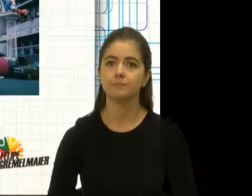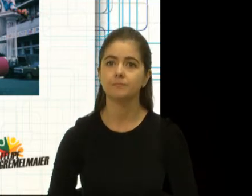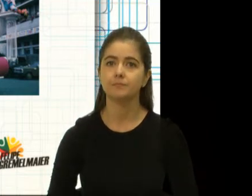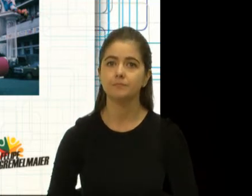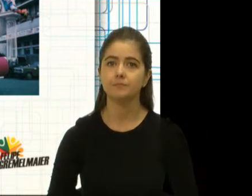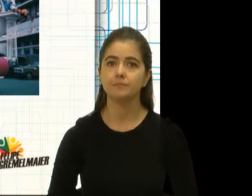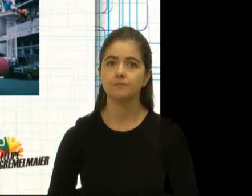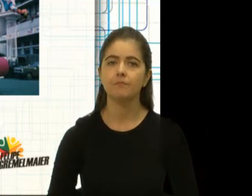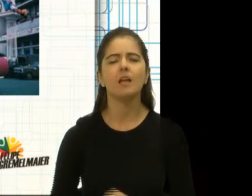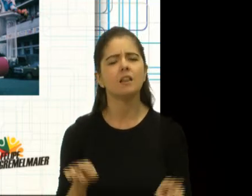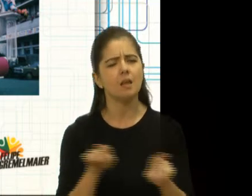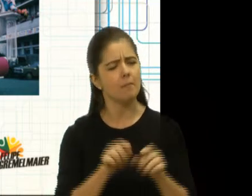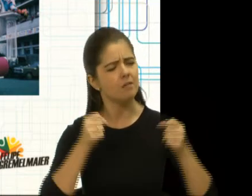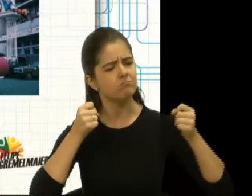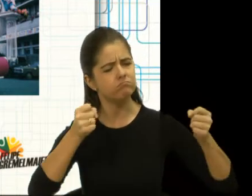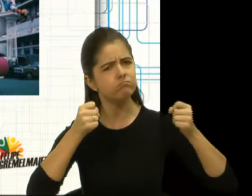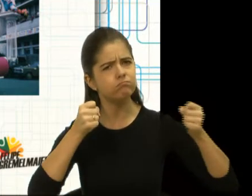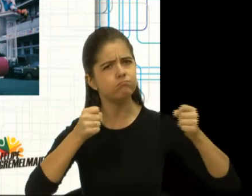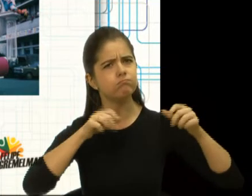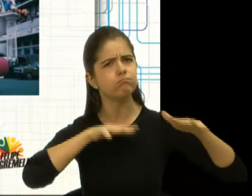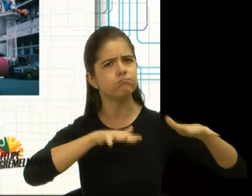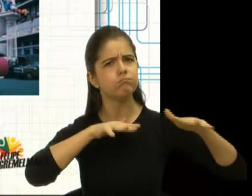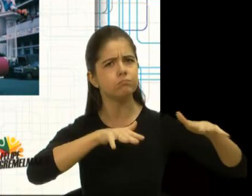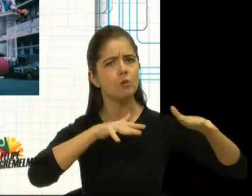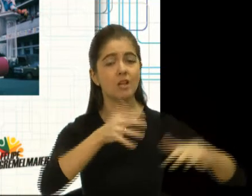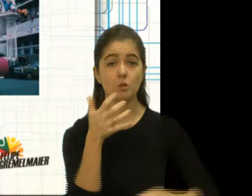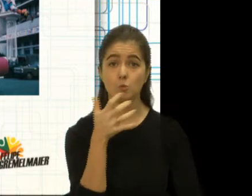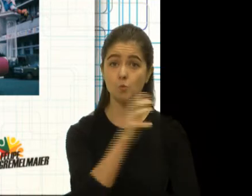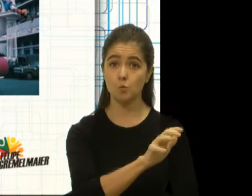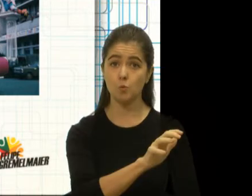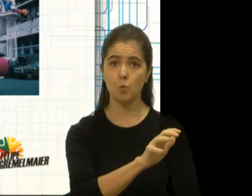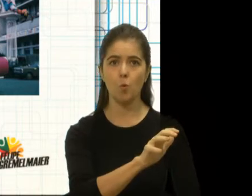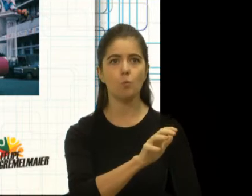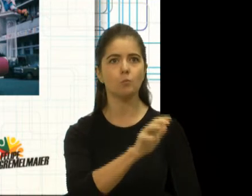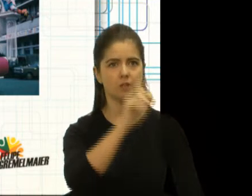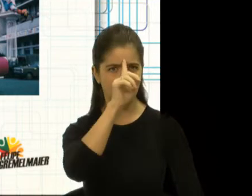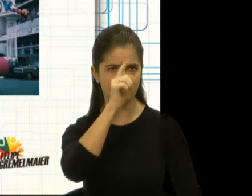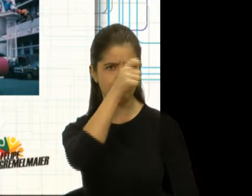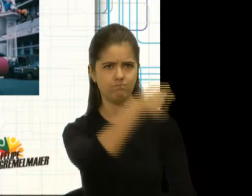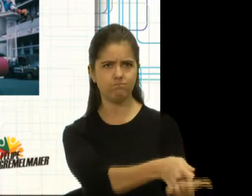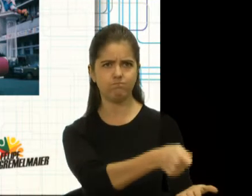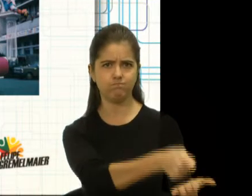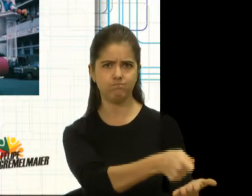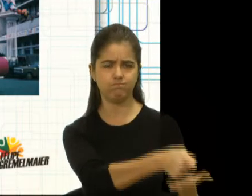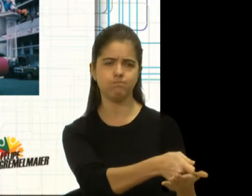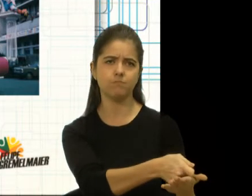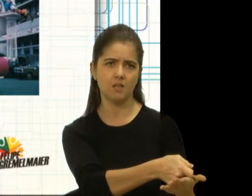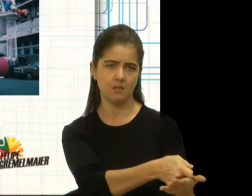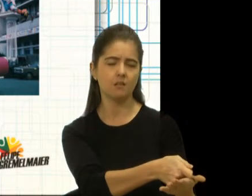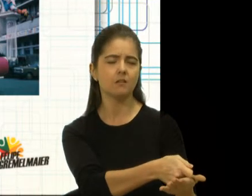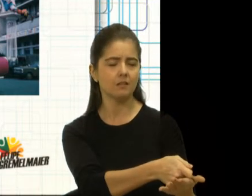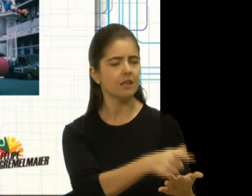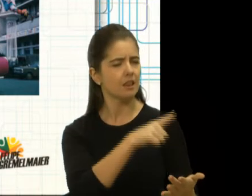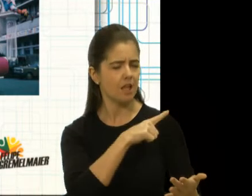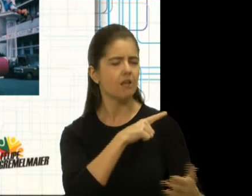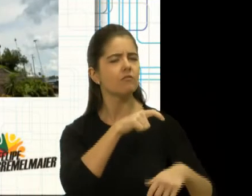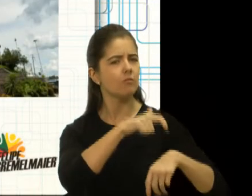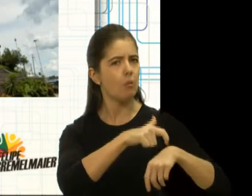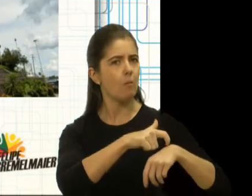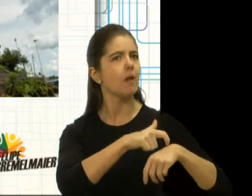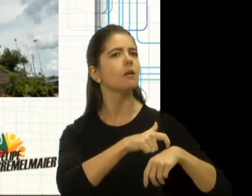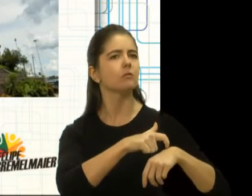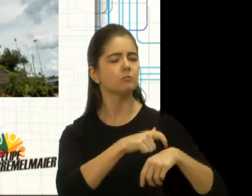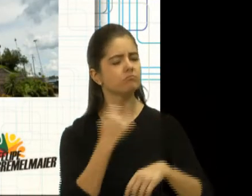Os protestos que aconteceram na praça contra a ditadura, enfim, outros momentos de extrema tensão que Caxias do Sul viveu, ele pode estar